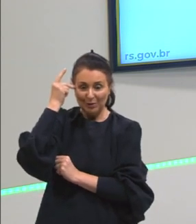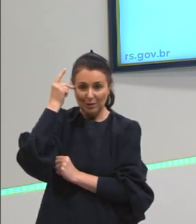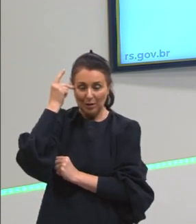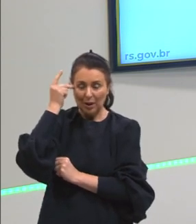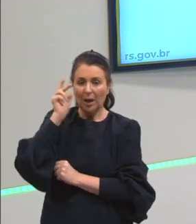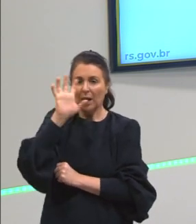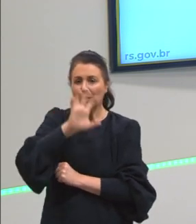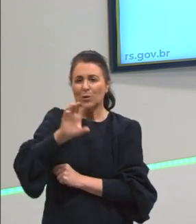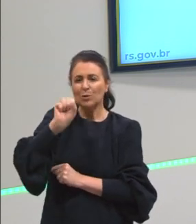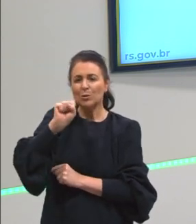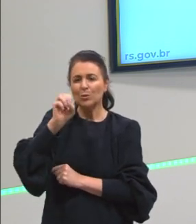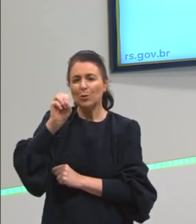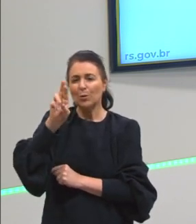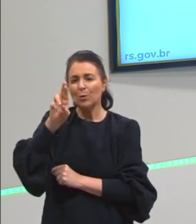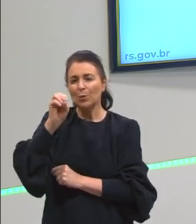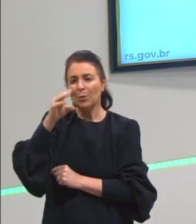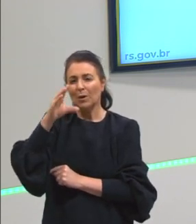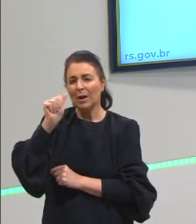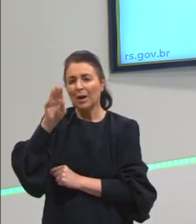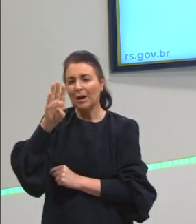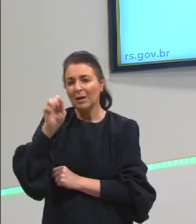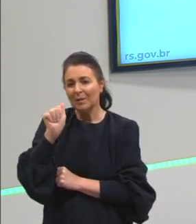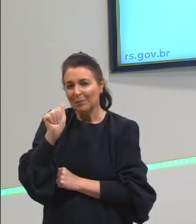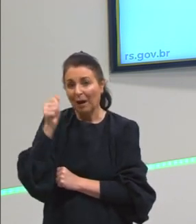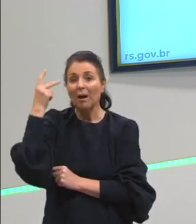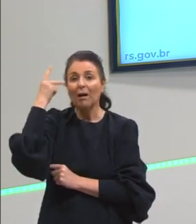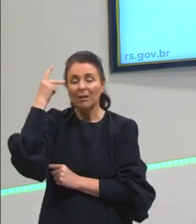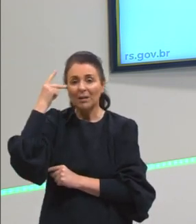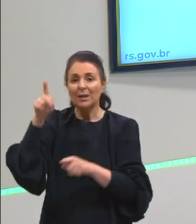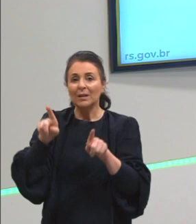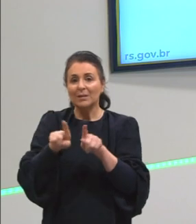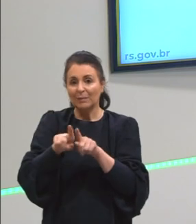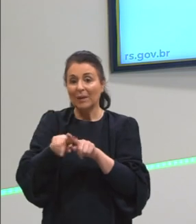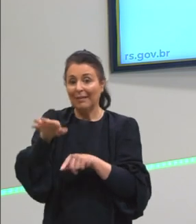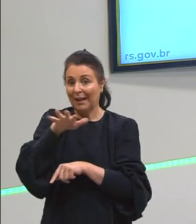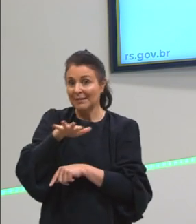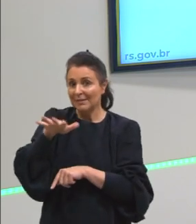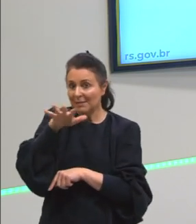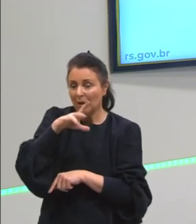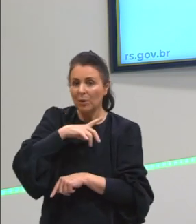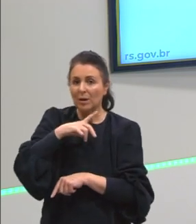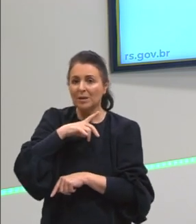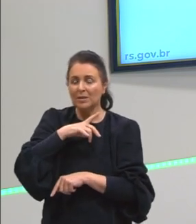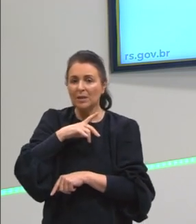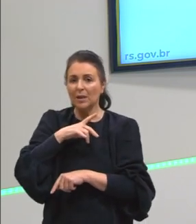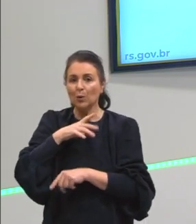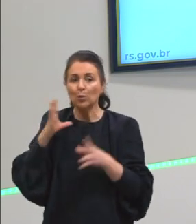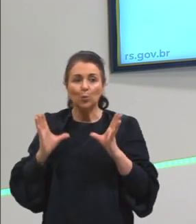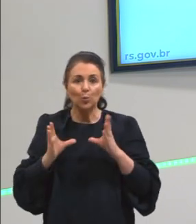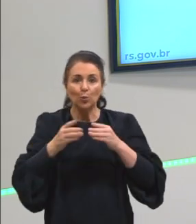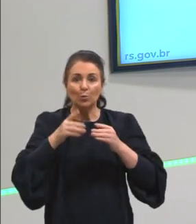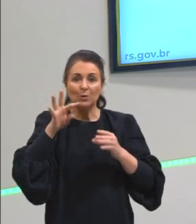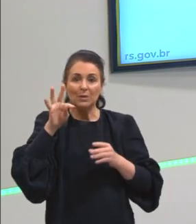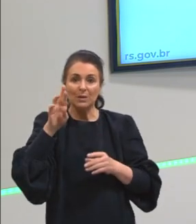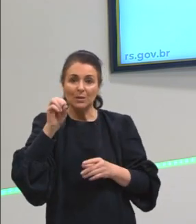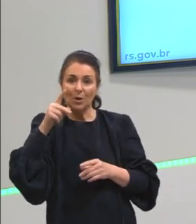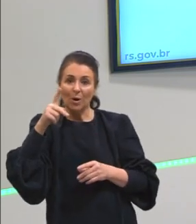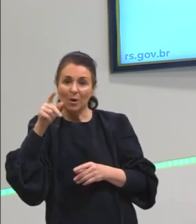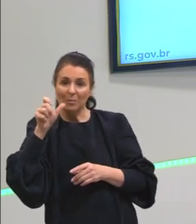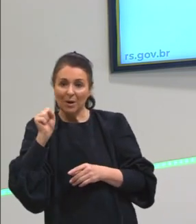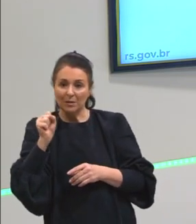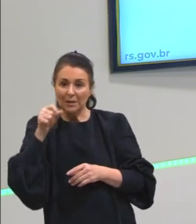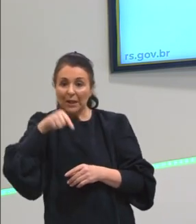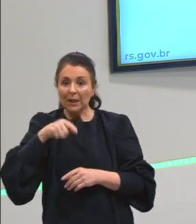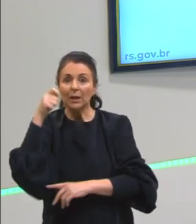região de Sorocaba, muito forte em Sorocaba, mas também na região de Sorocaba. Inclusive, saíram essas tropas aqui do Rio Grande do Sul, das